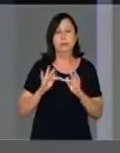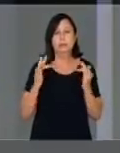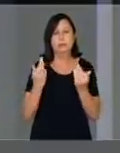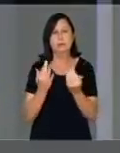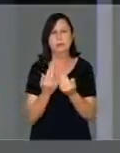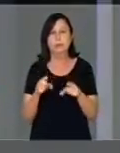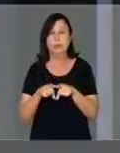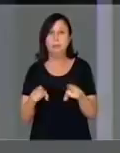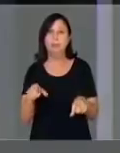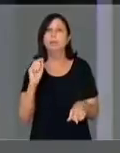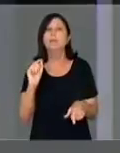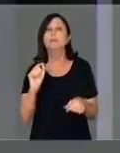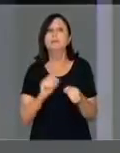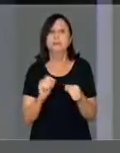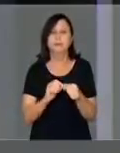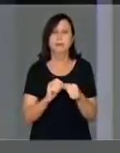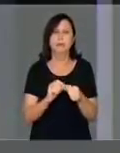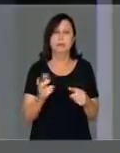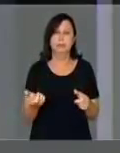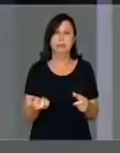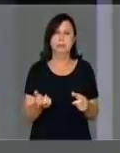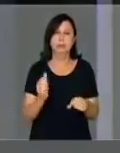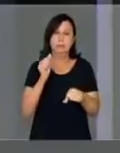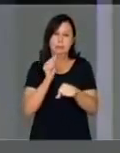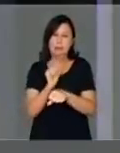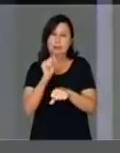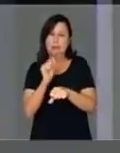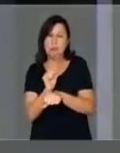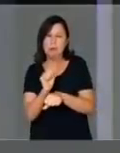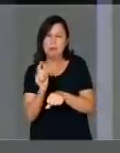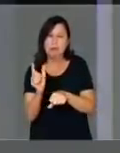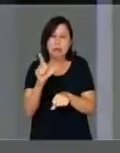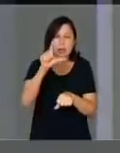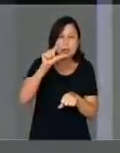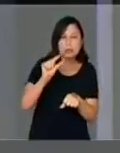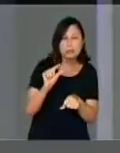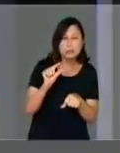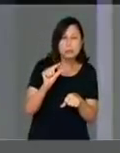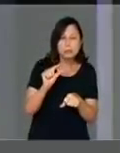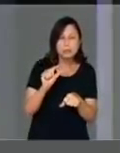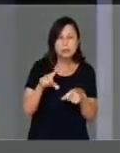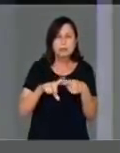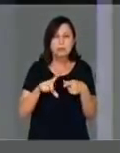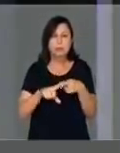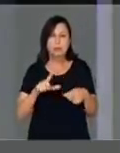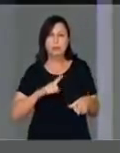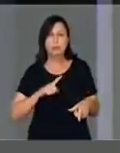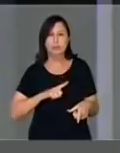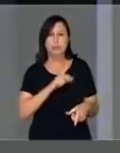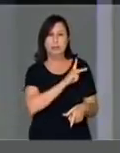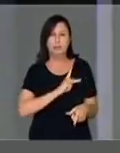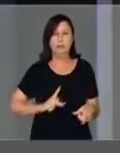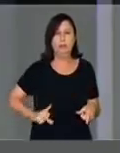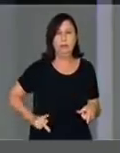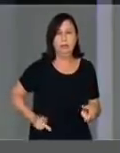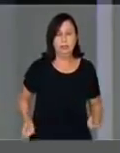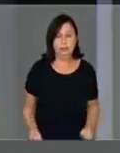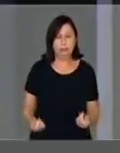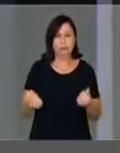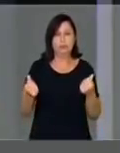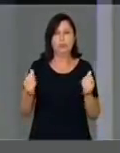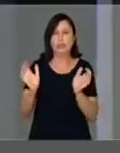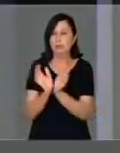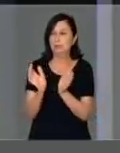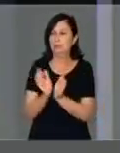Mas o que ele vai fazer? É parar com essa Bolsa Família. Que tem vereador recebendo. Tem milionário recebendo.